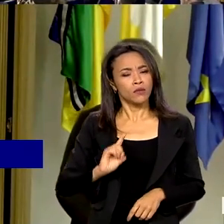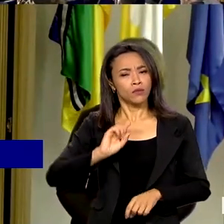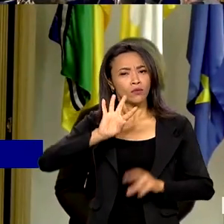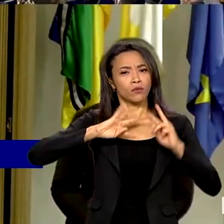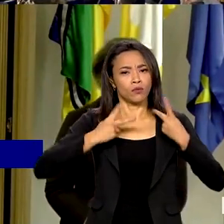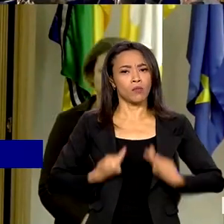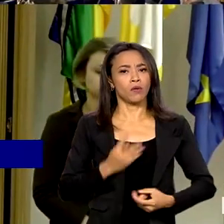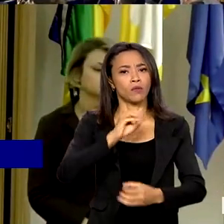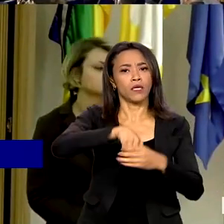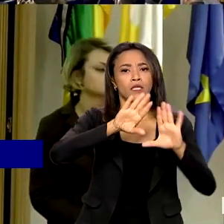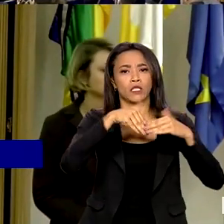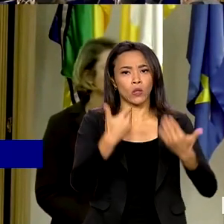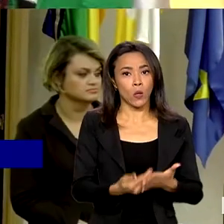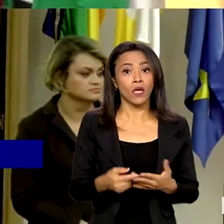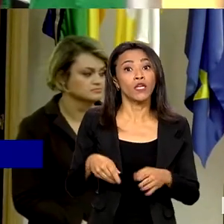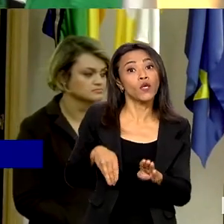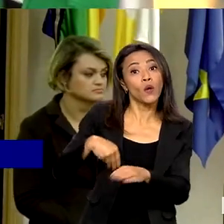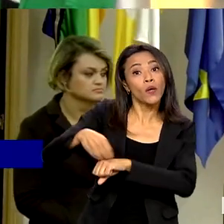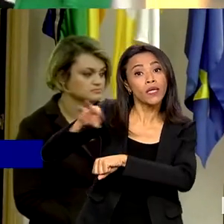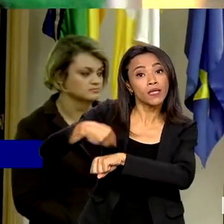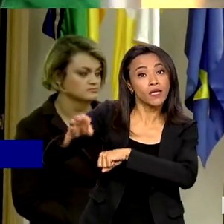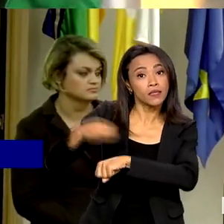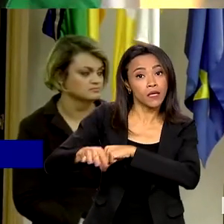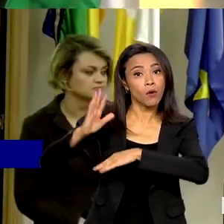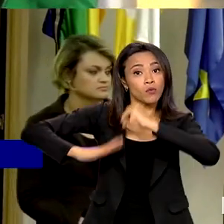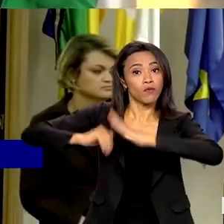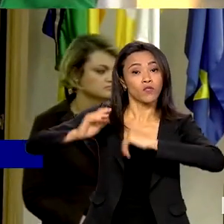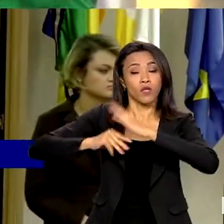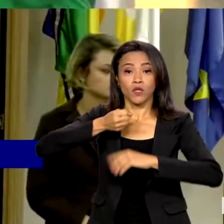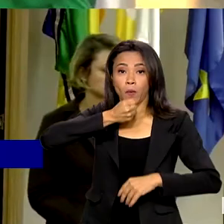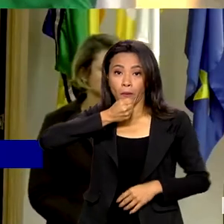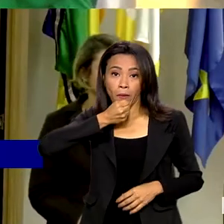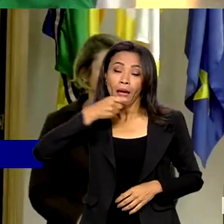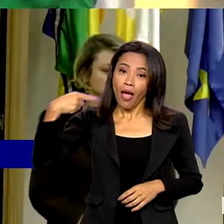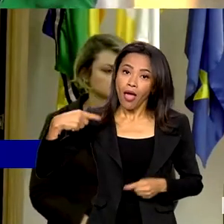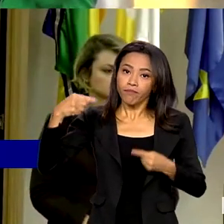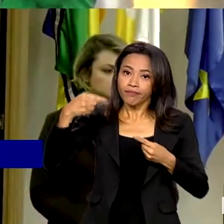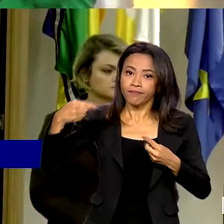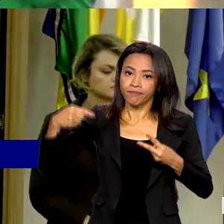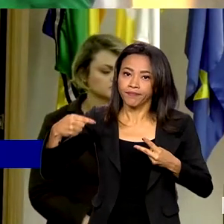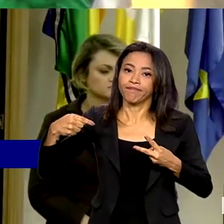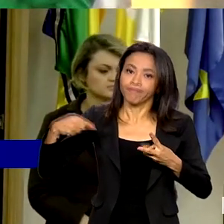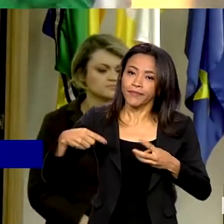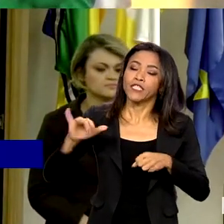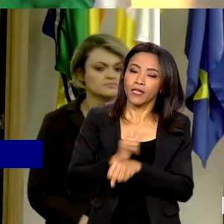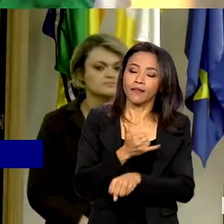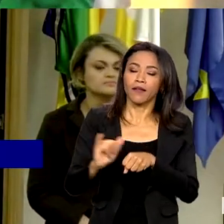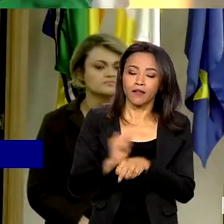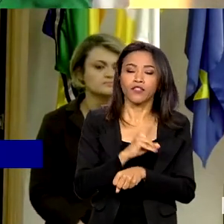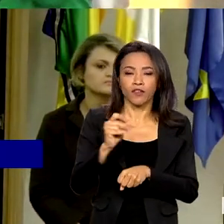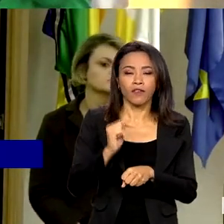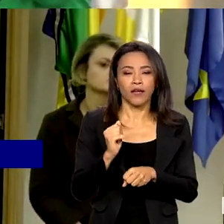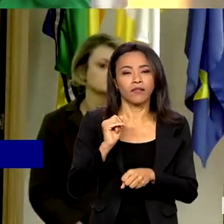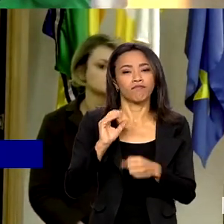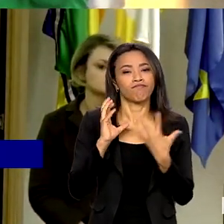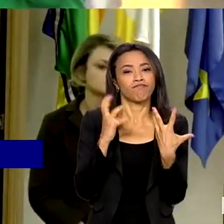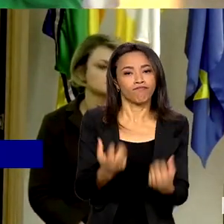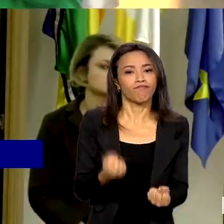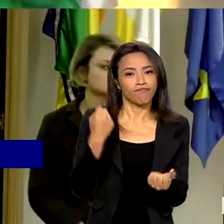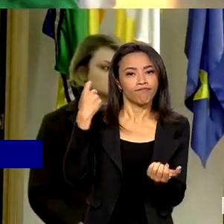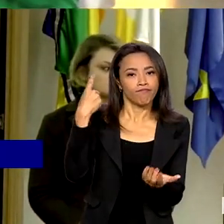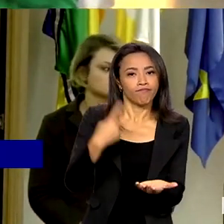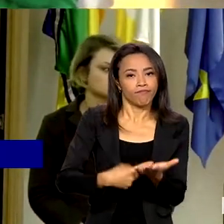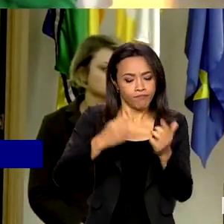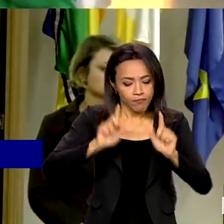para jornalistas e comunicadores são algumas das estratégias que precisam ser adotadas para combater a disseminação